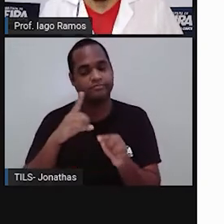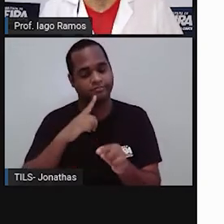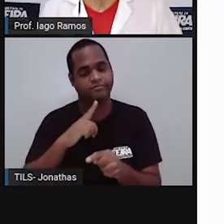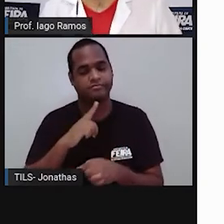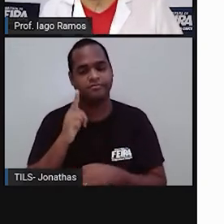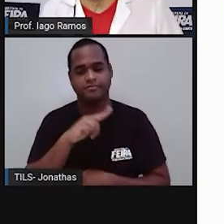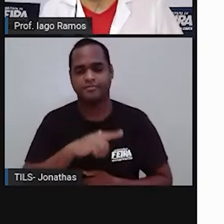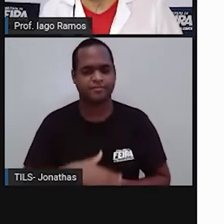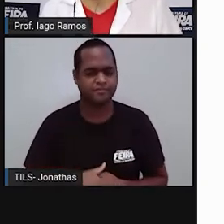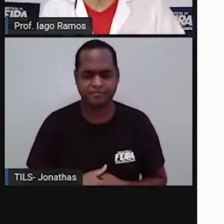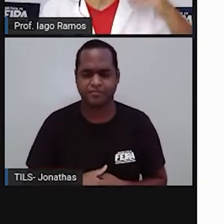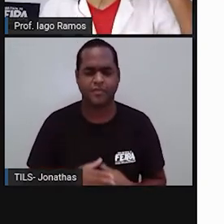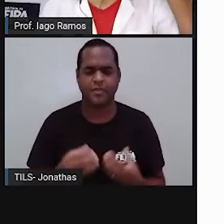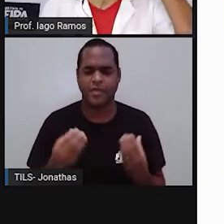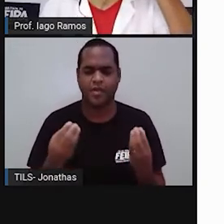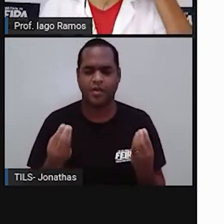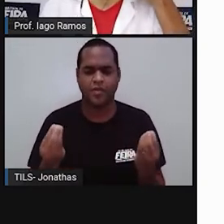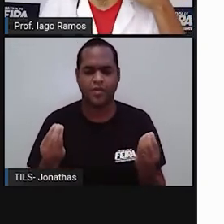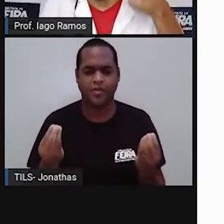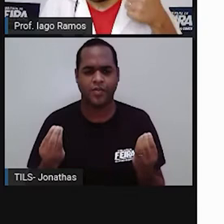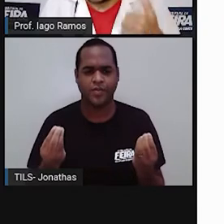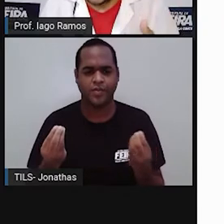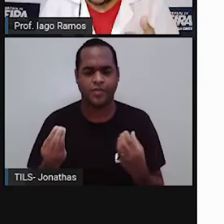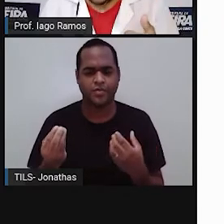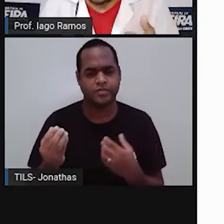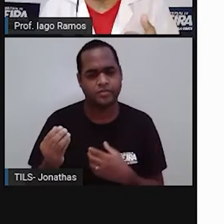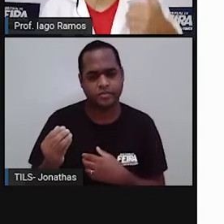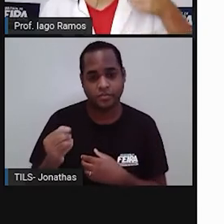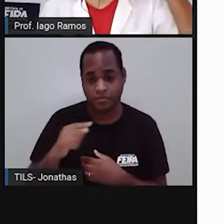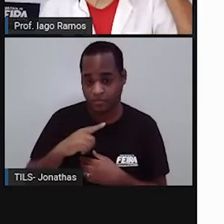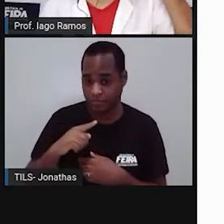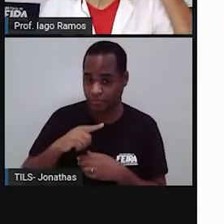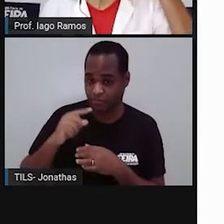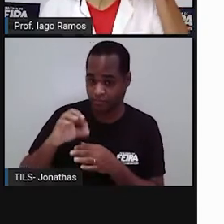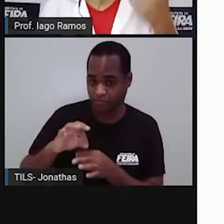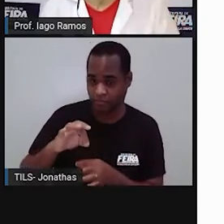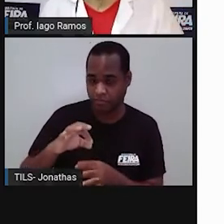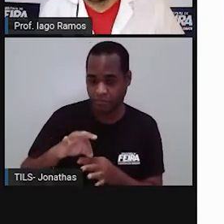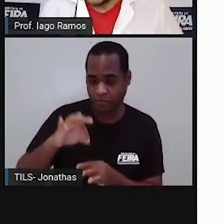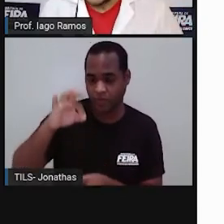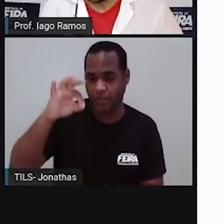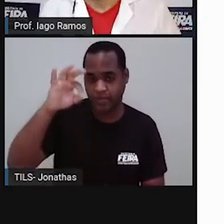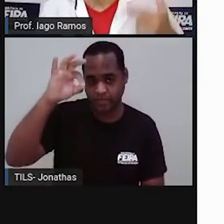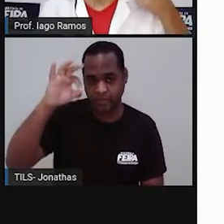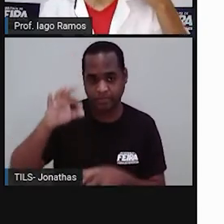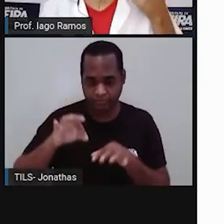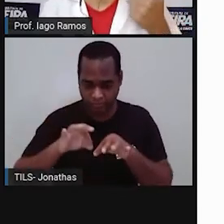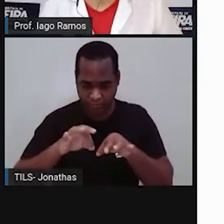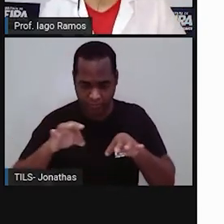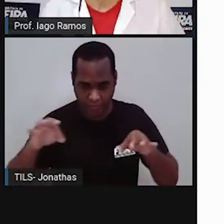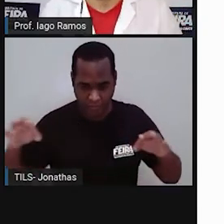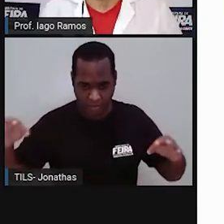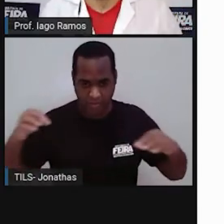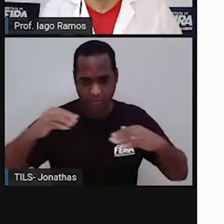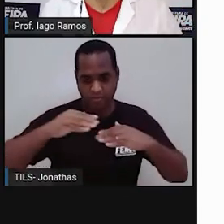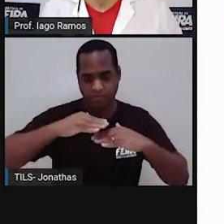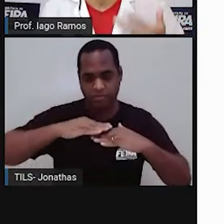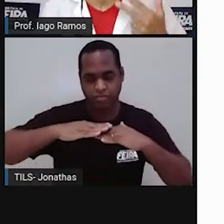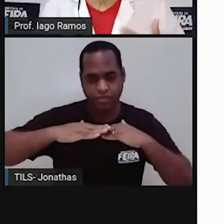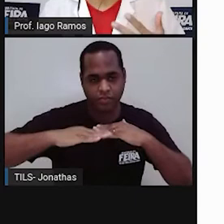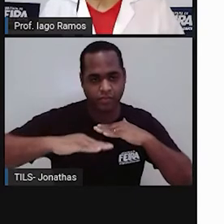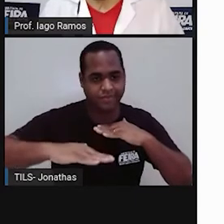Como assim, professor? Tem comprimento, tem altura e tem largura.